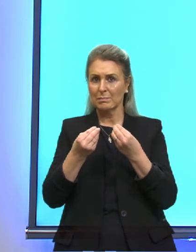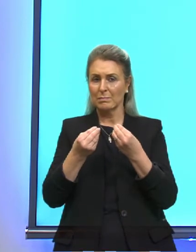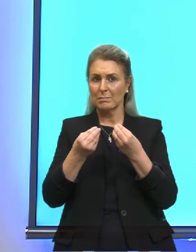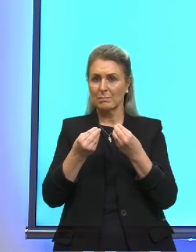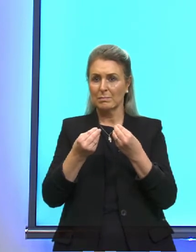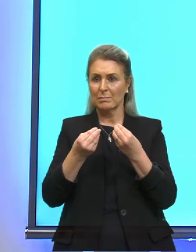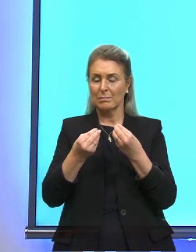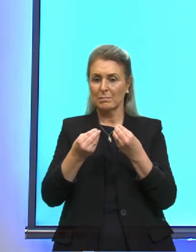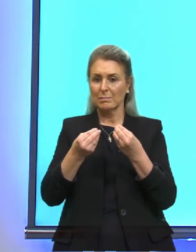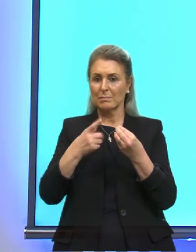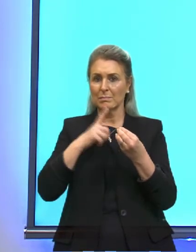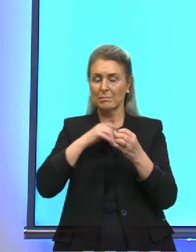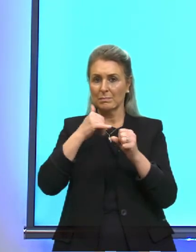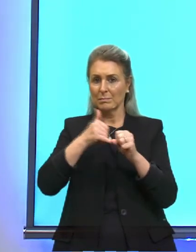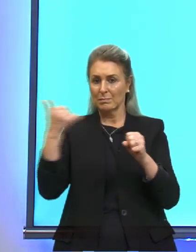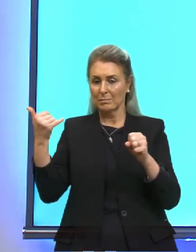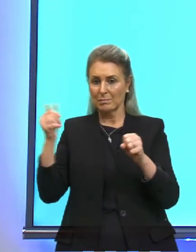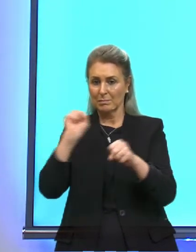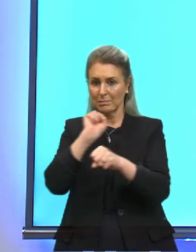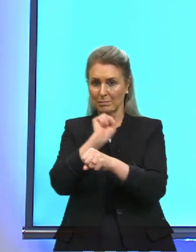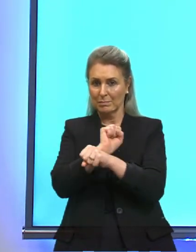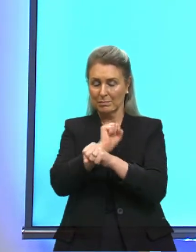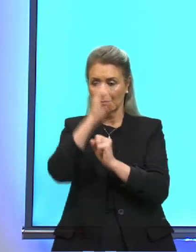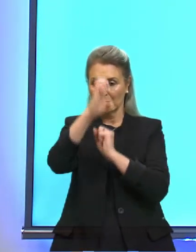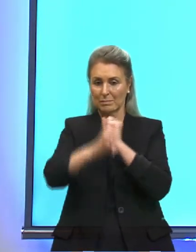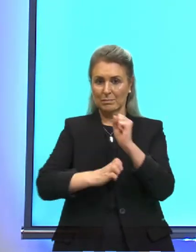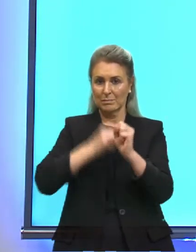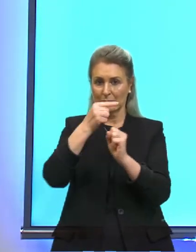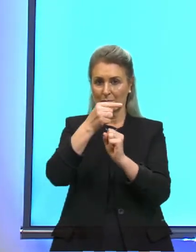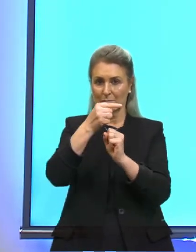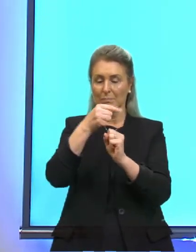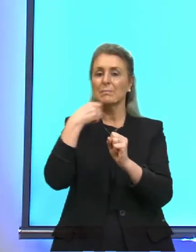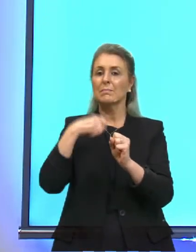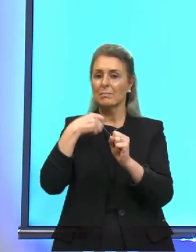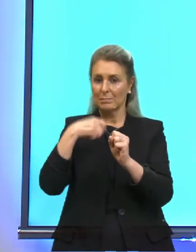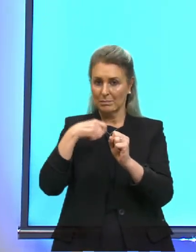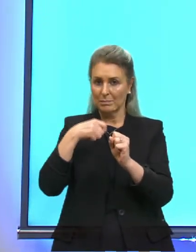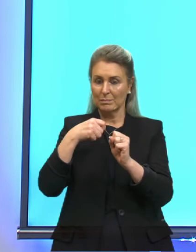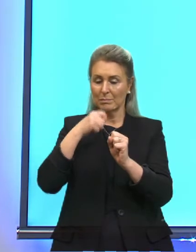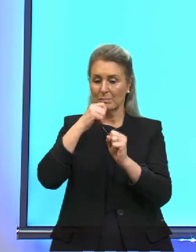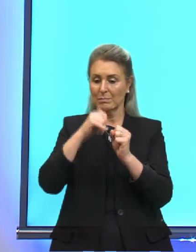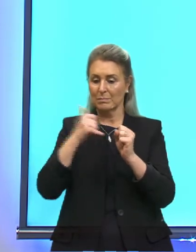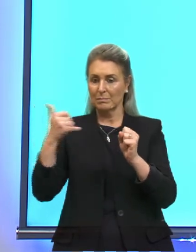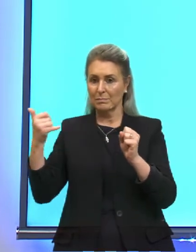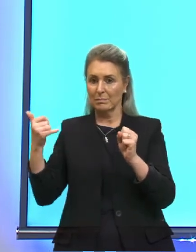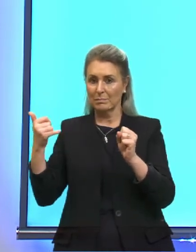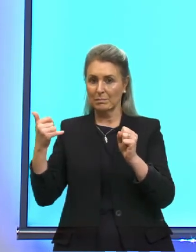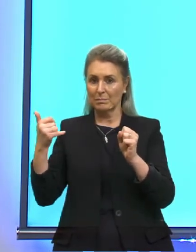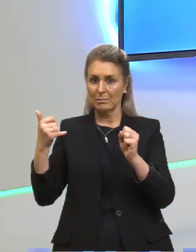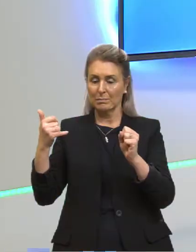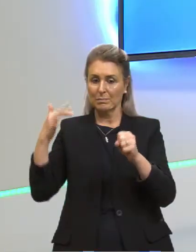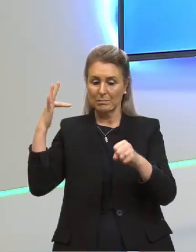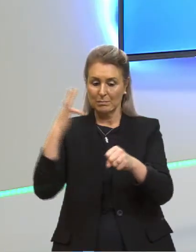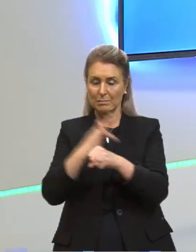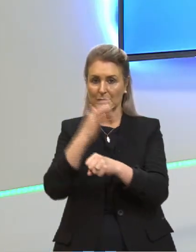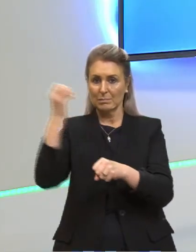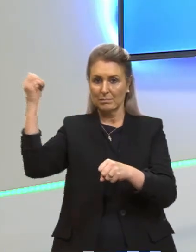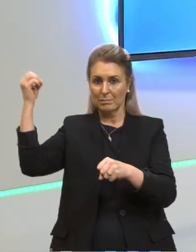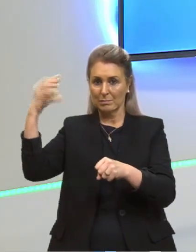eu ter a energia cinética desse elétron, eu tenho que ter a energia do fóton